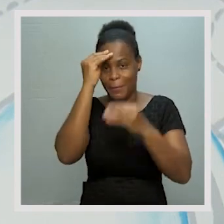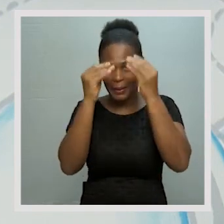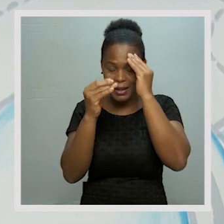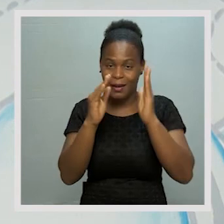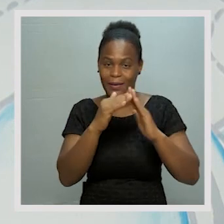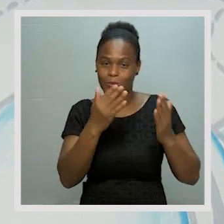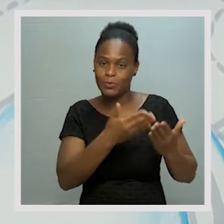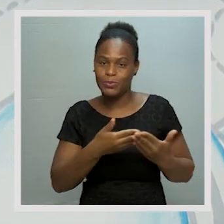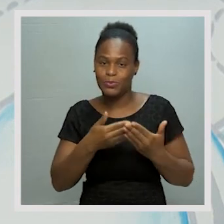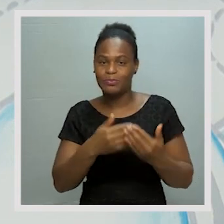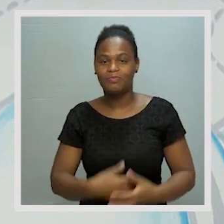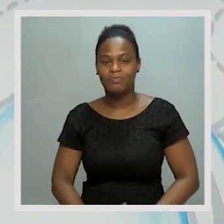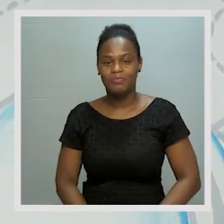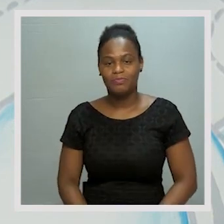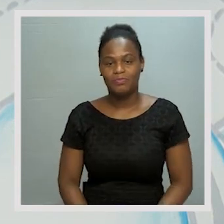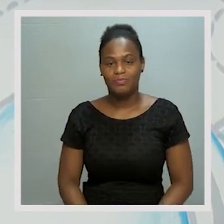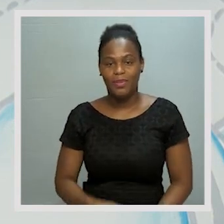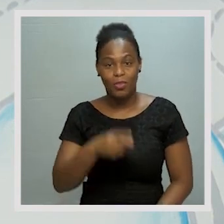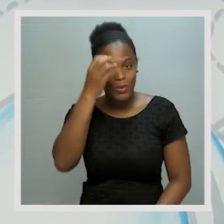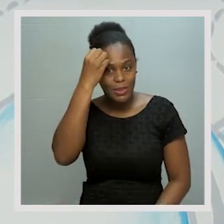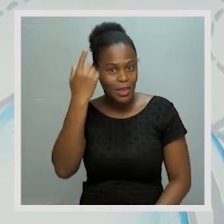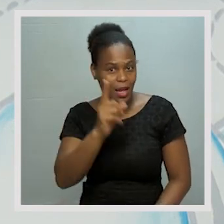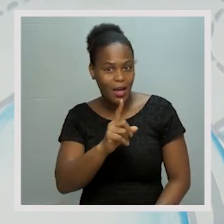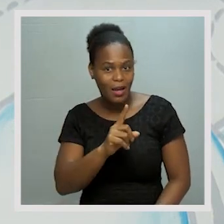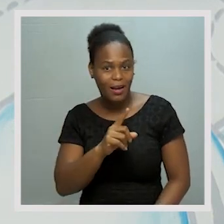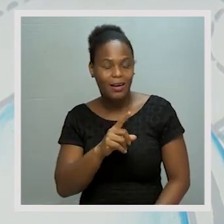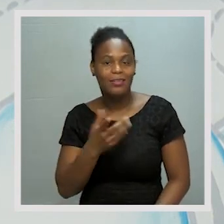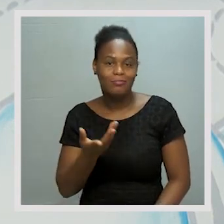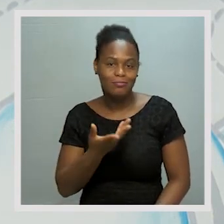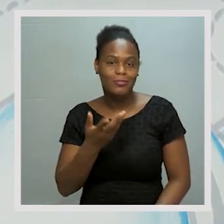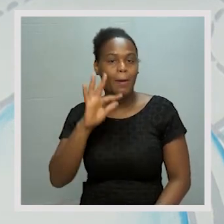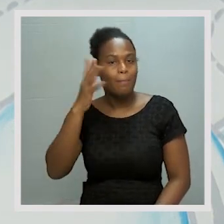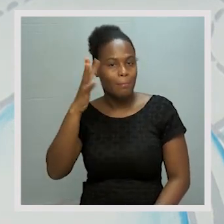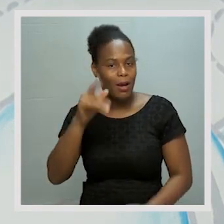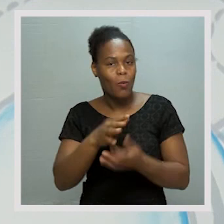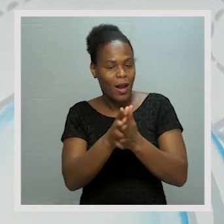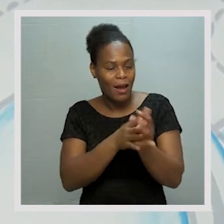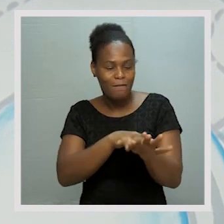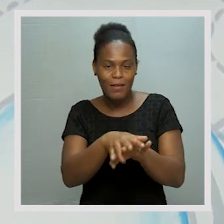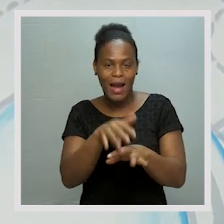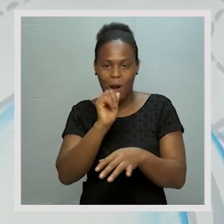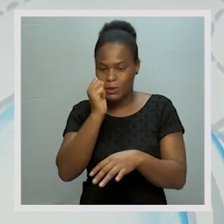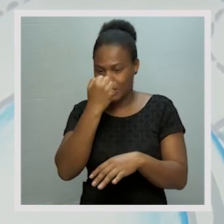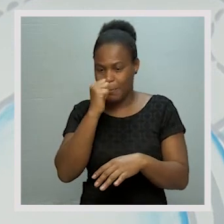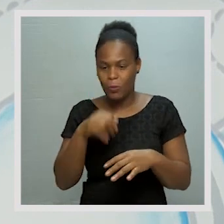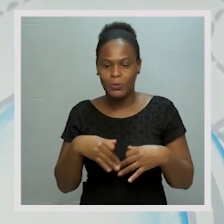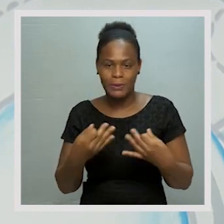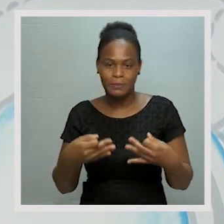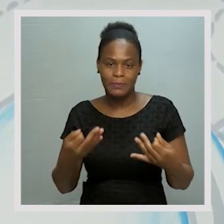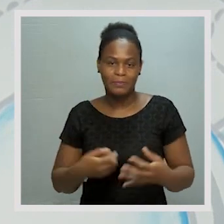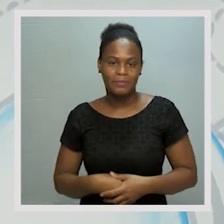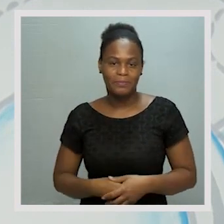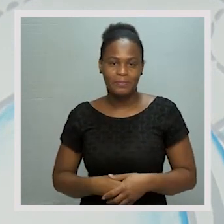no programa Aprender e Estudar em Casa. Não se esqueçam de lavar as mãos com